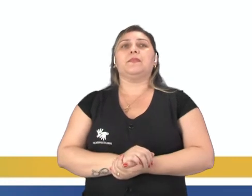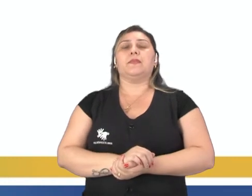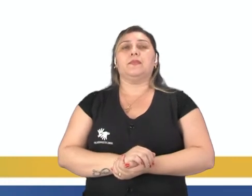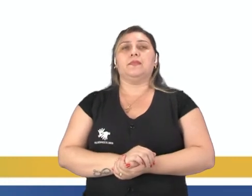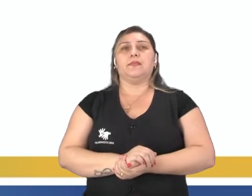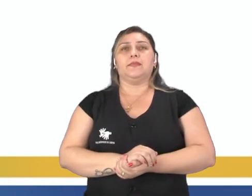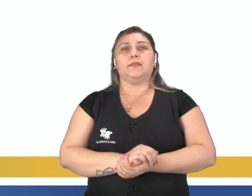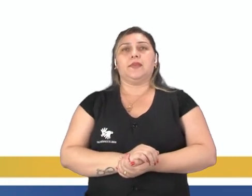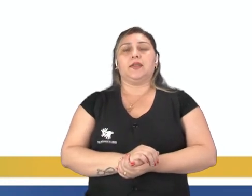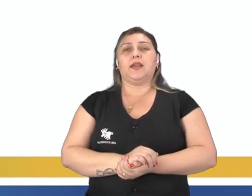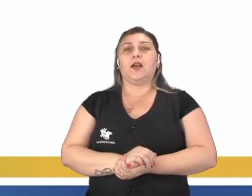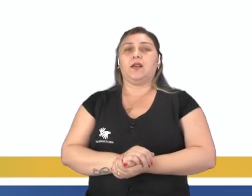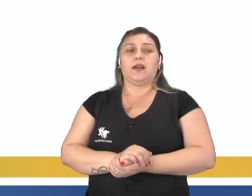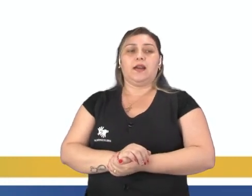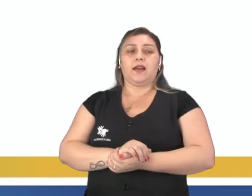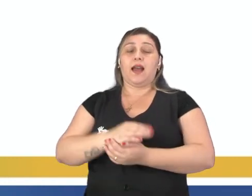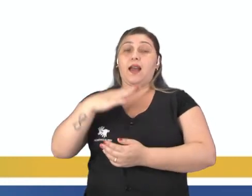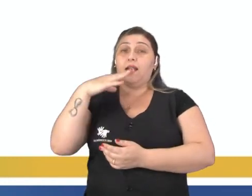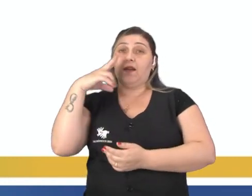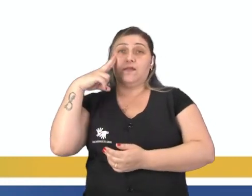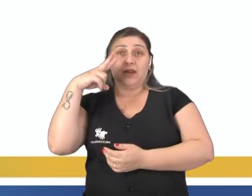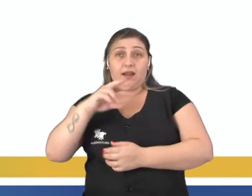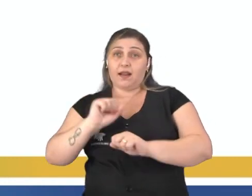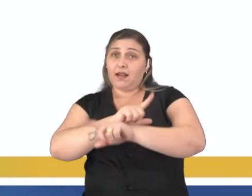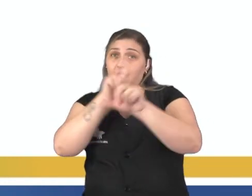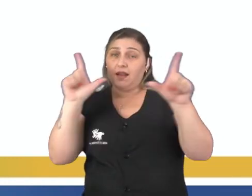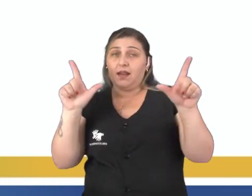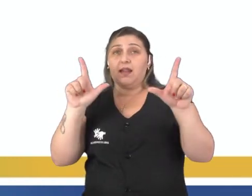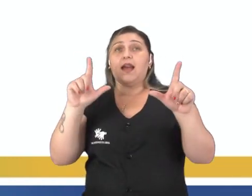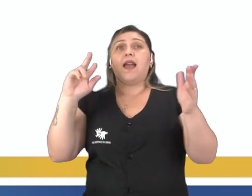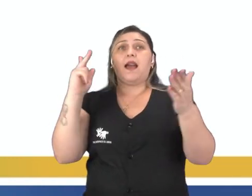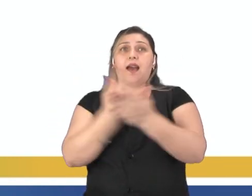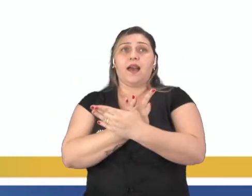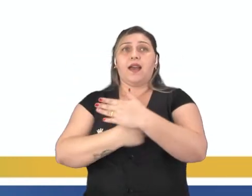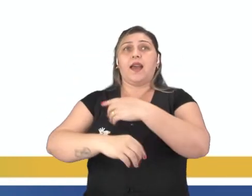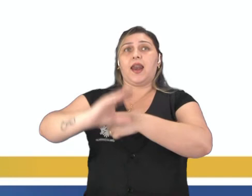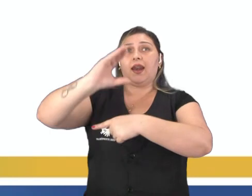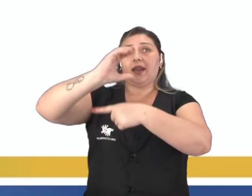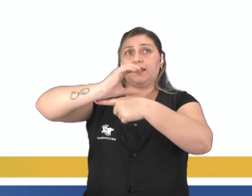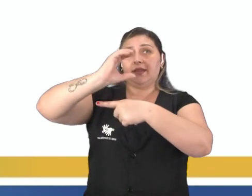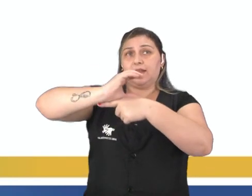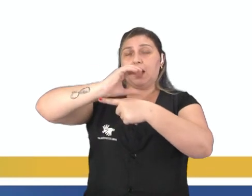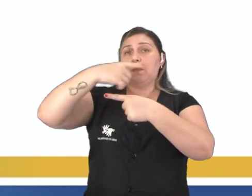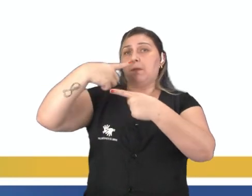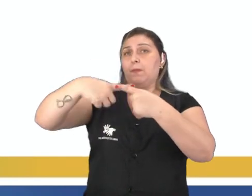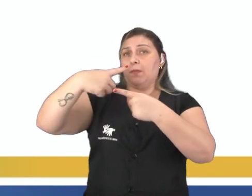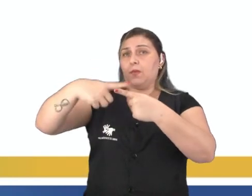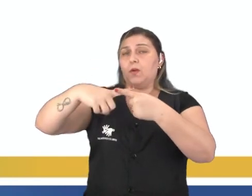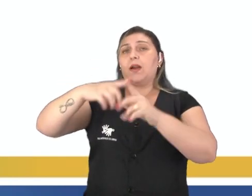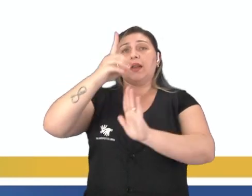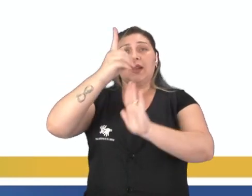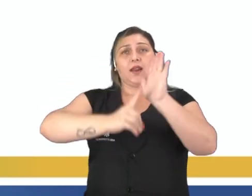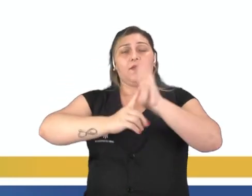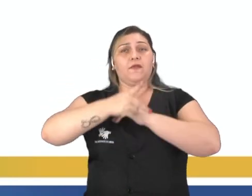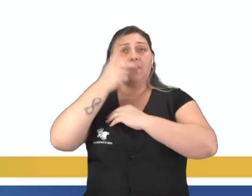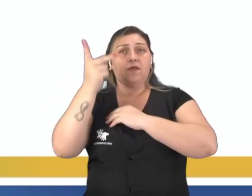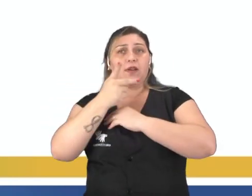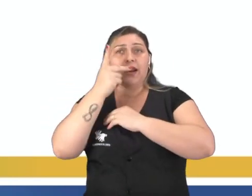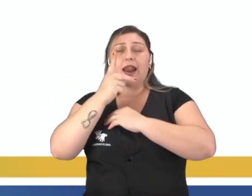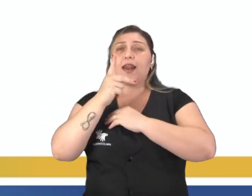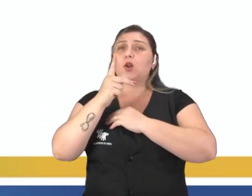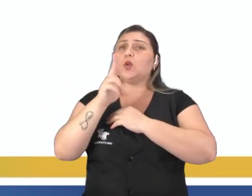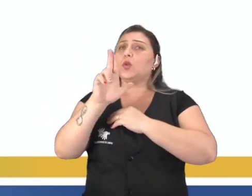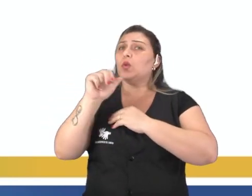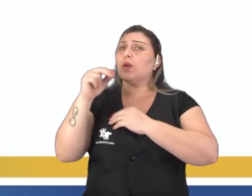essa questão está muito óbvia, certo? É claro que a alternativa incorreta é a letra C, porque a Declaração diz que, em hipótese